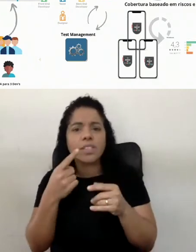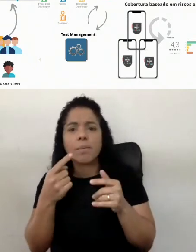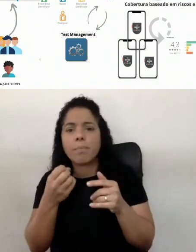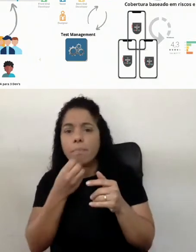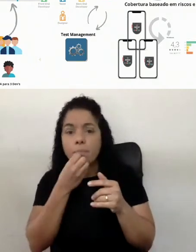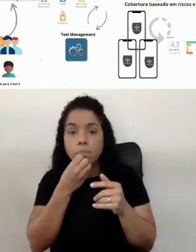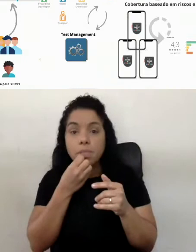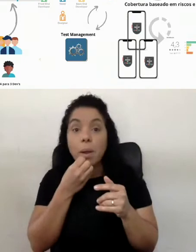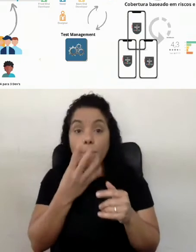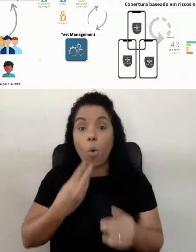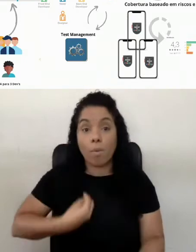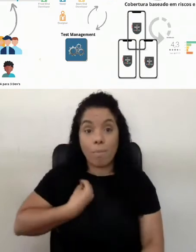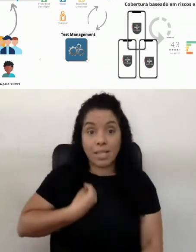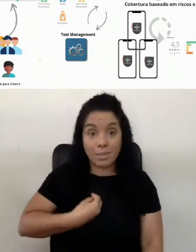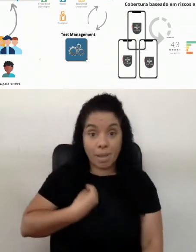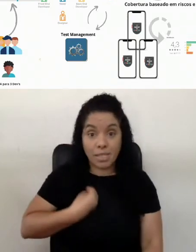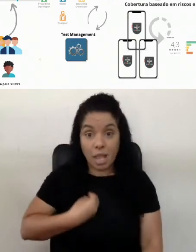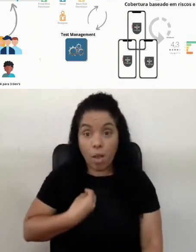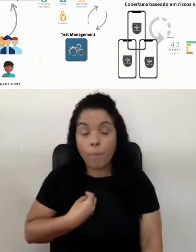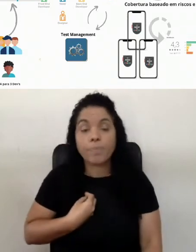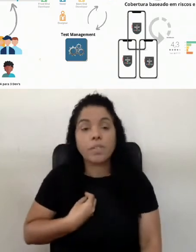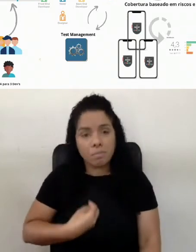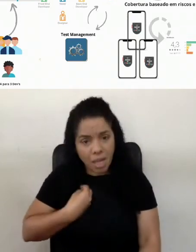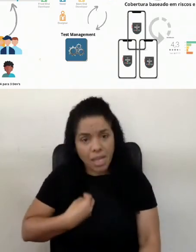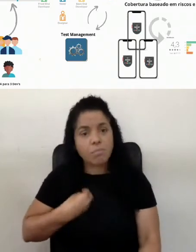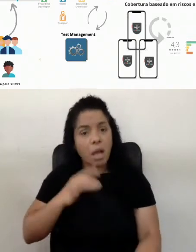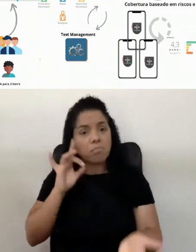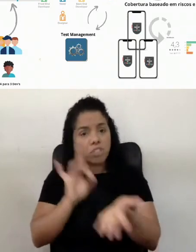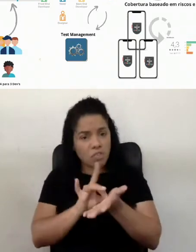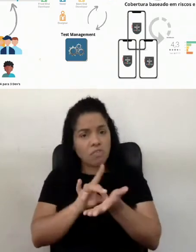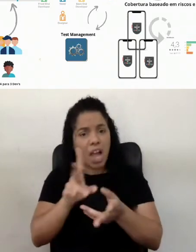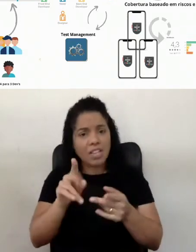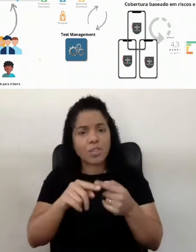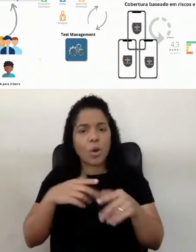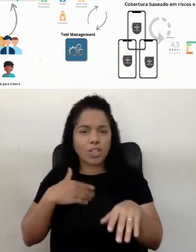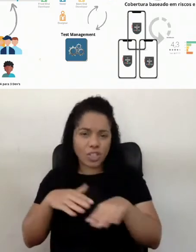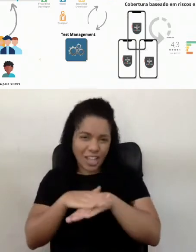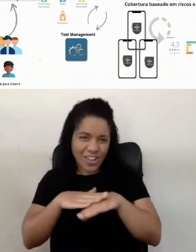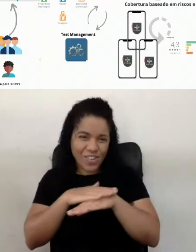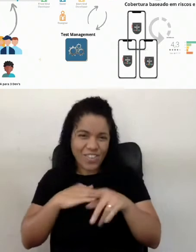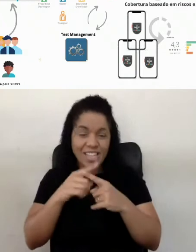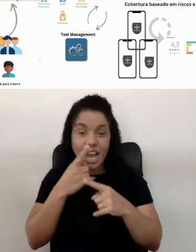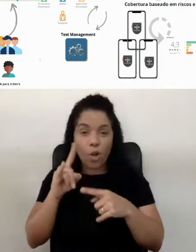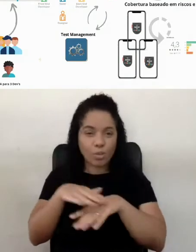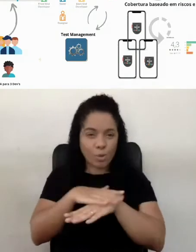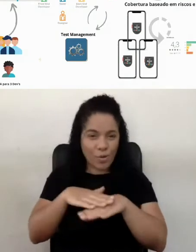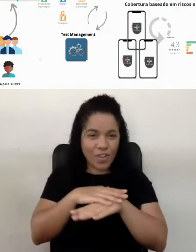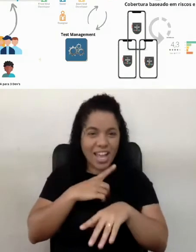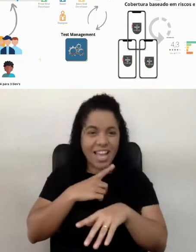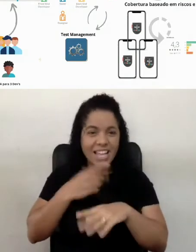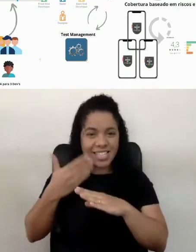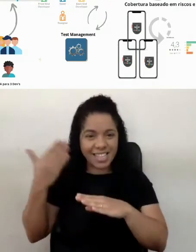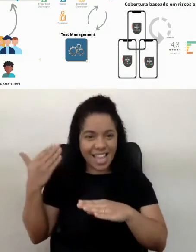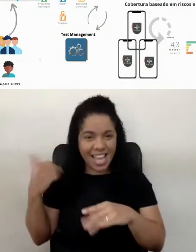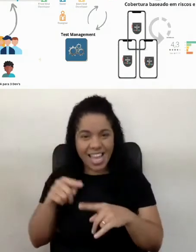ter uma boa participação, né, participar de fato, bem isso como a estava conversando na última conversa que a gente teve